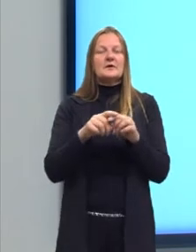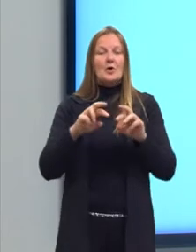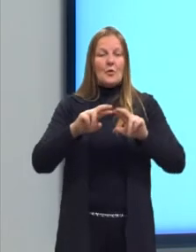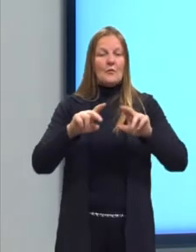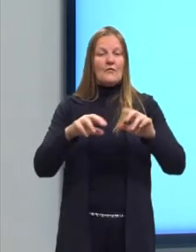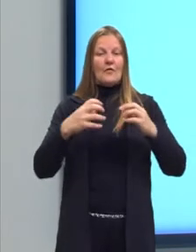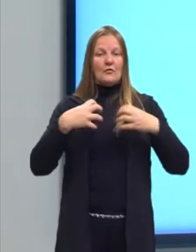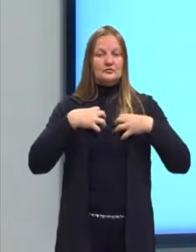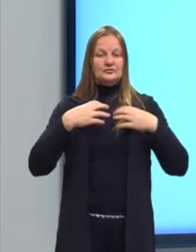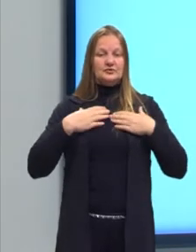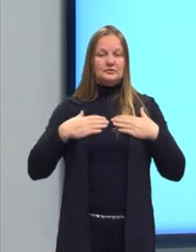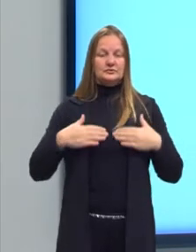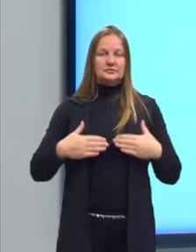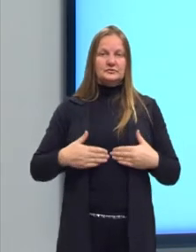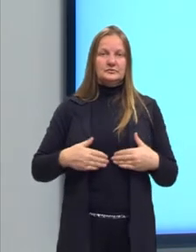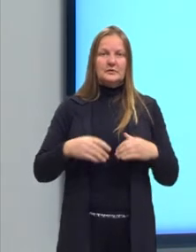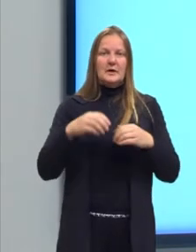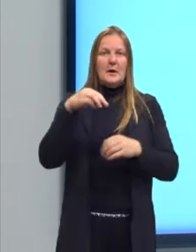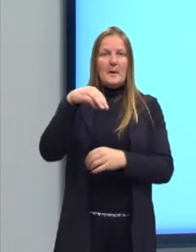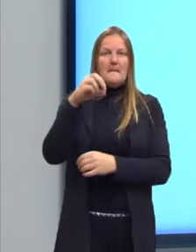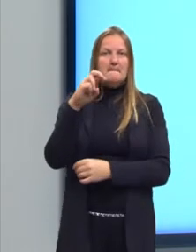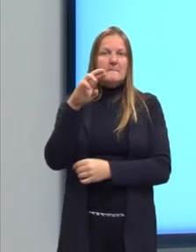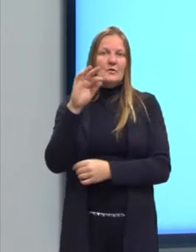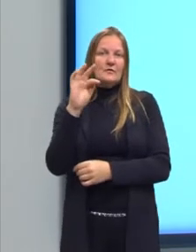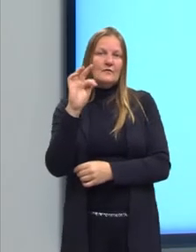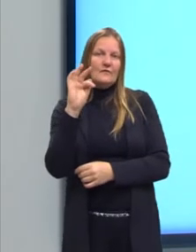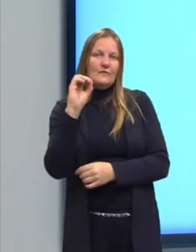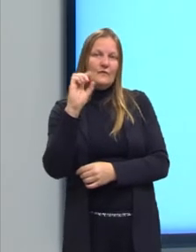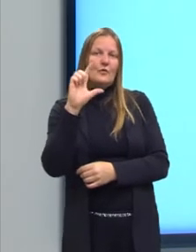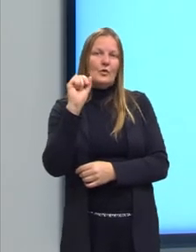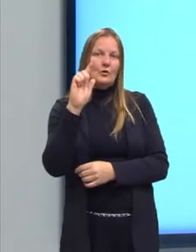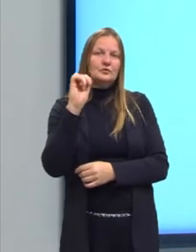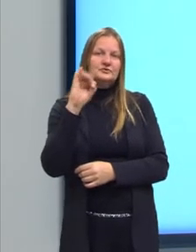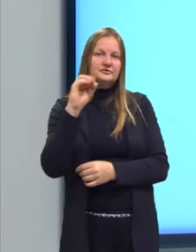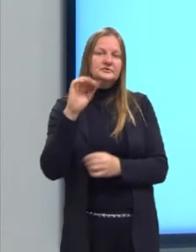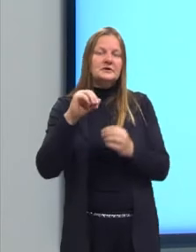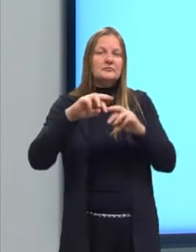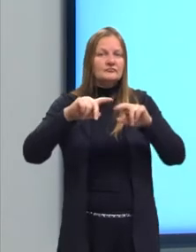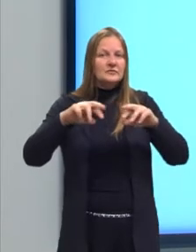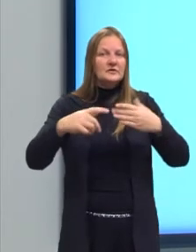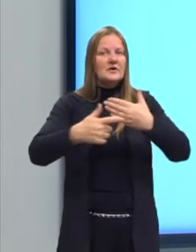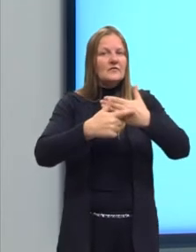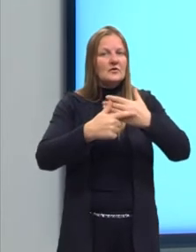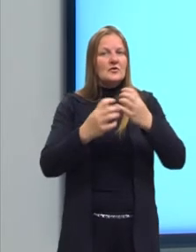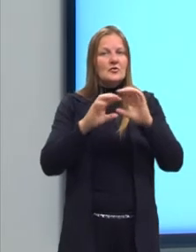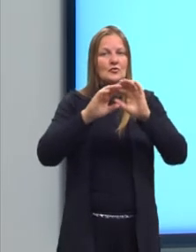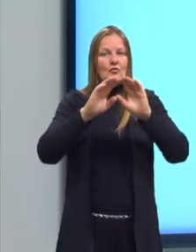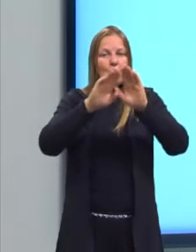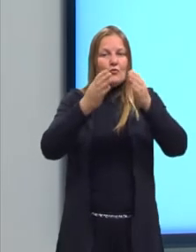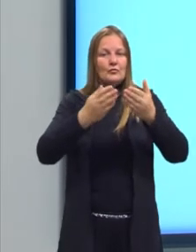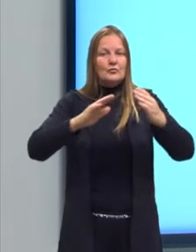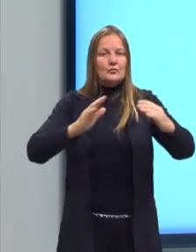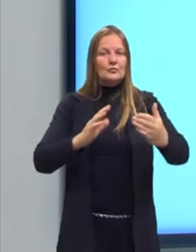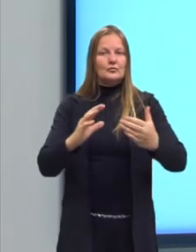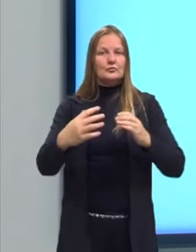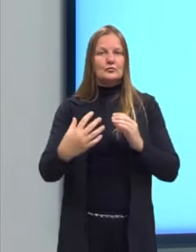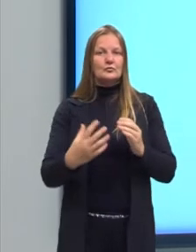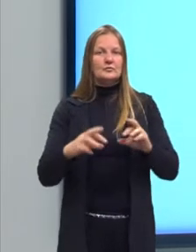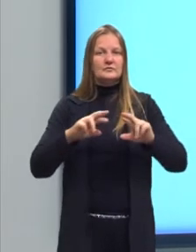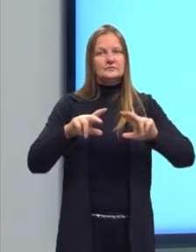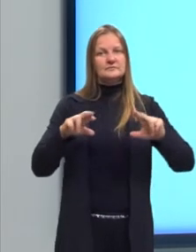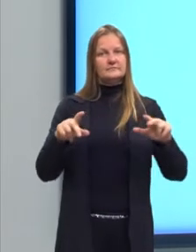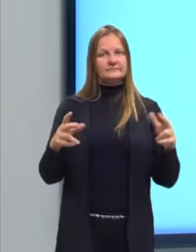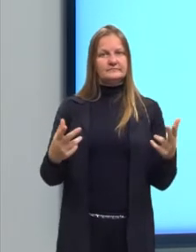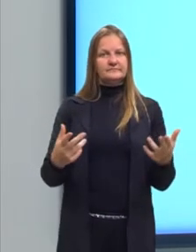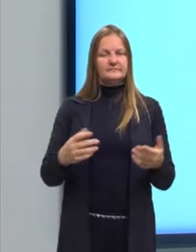morfologicamente também. Então, de acordo com a atividade que eles exercem, a morfologia deles vai ser diferente.